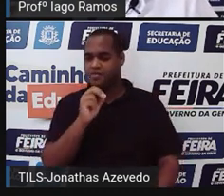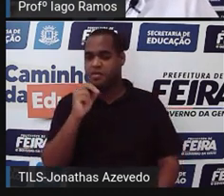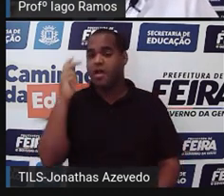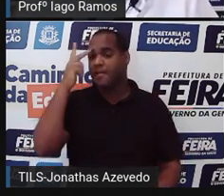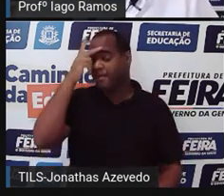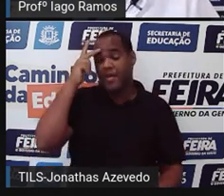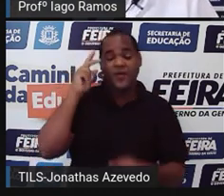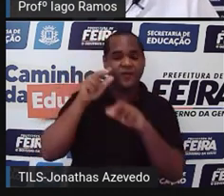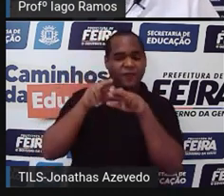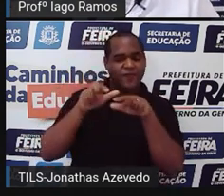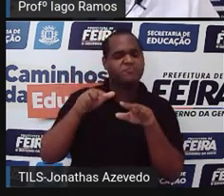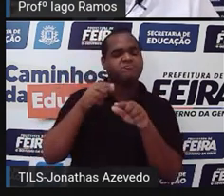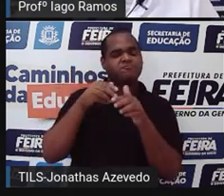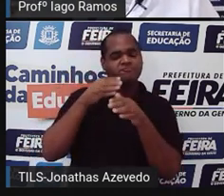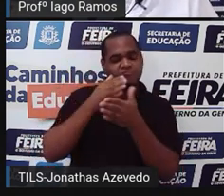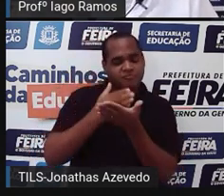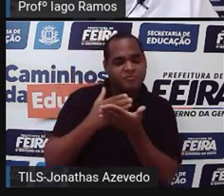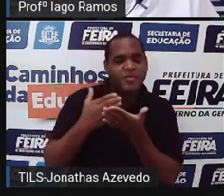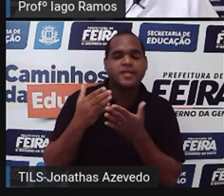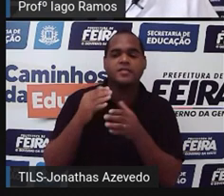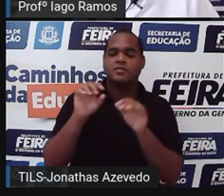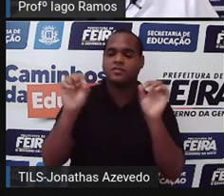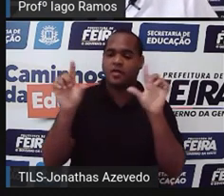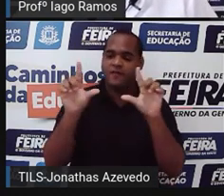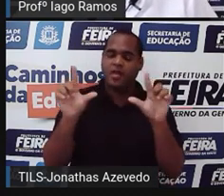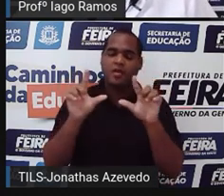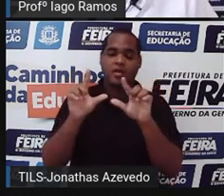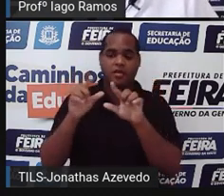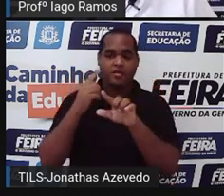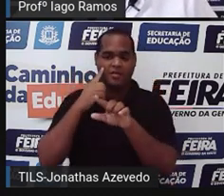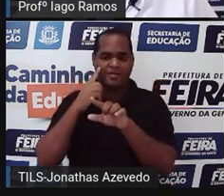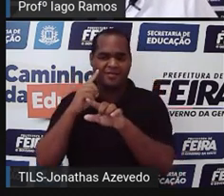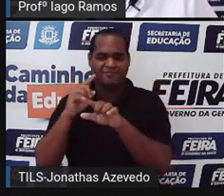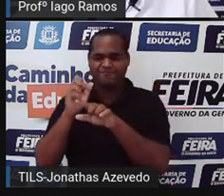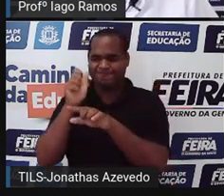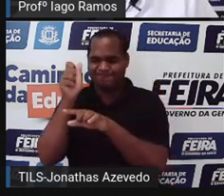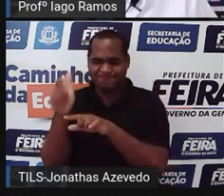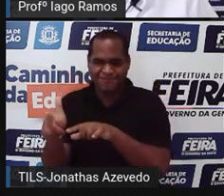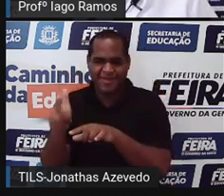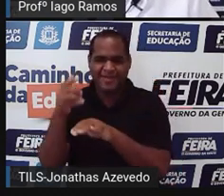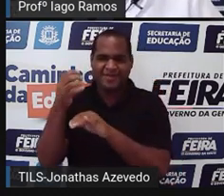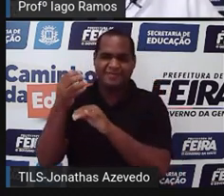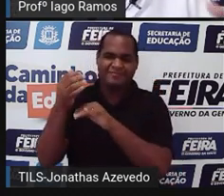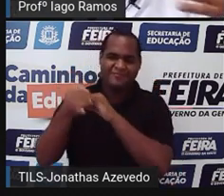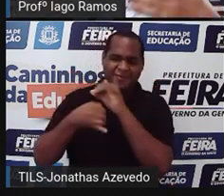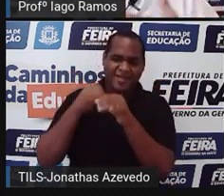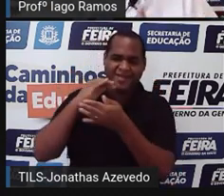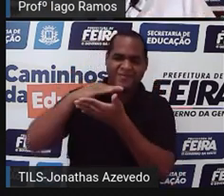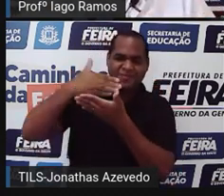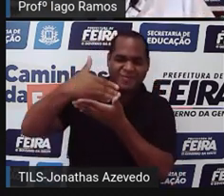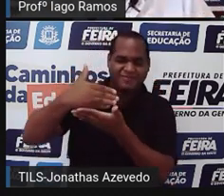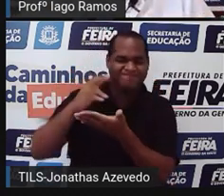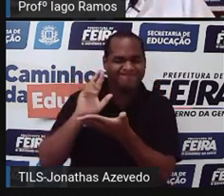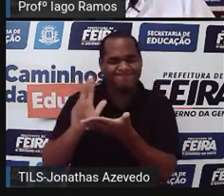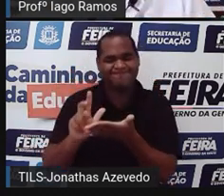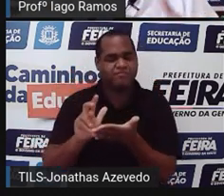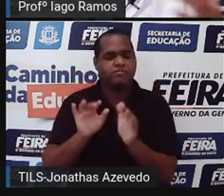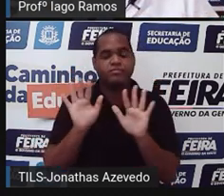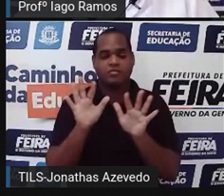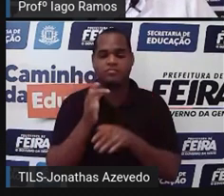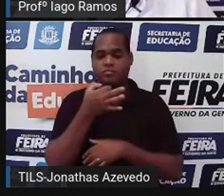usar mais a TV do que o computador para acessar a internet? E aí eu vou trazer a minha opinião.